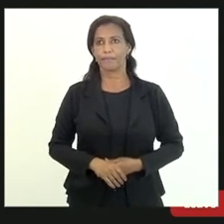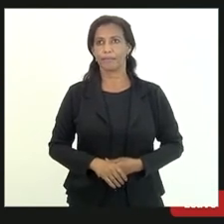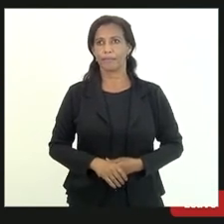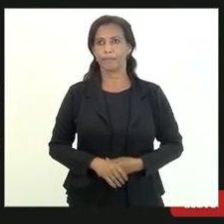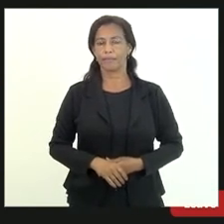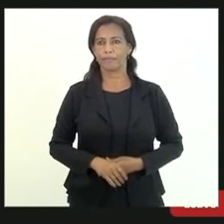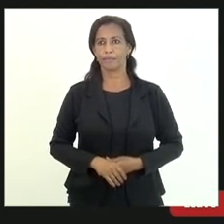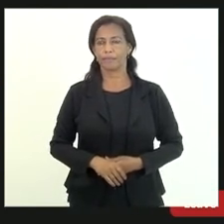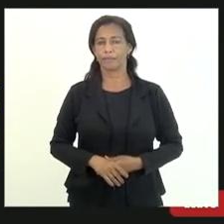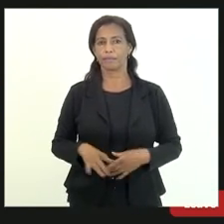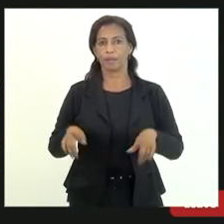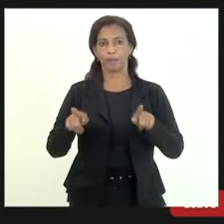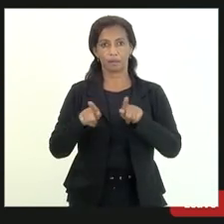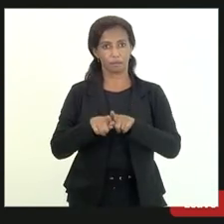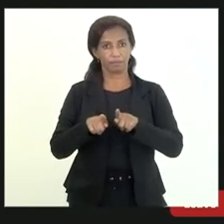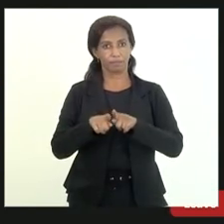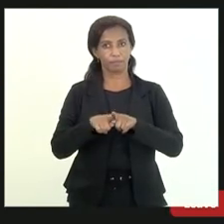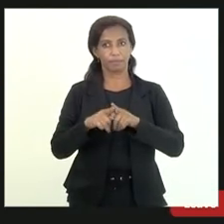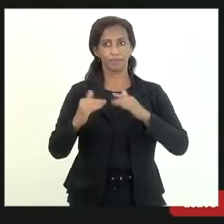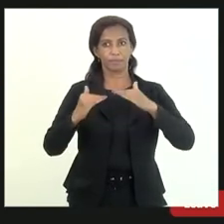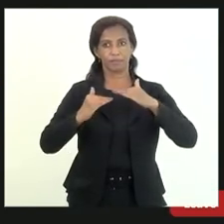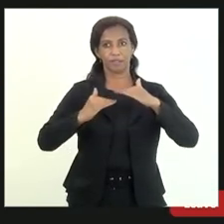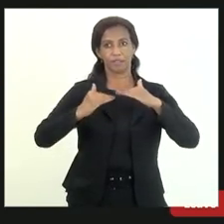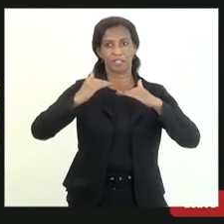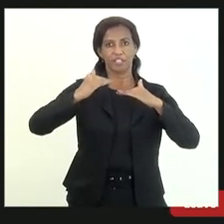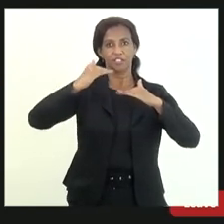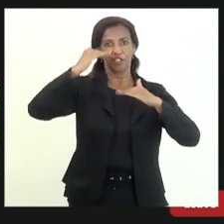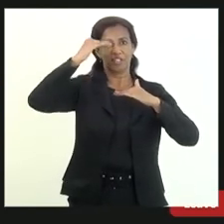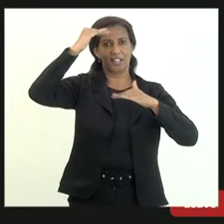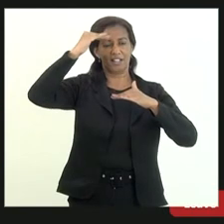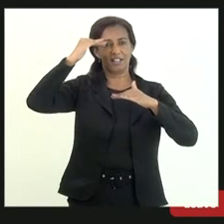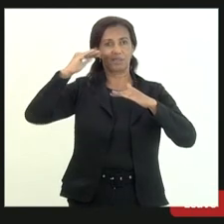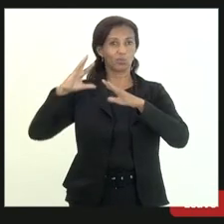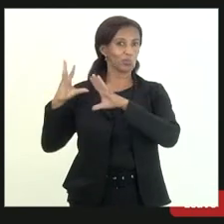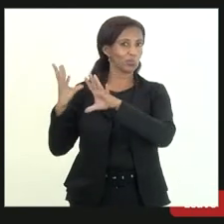aqui a gente faz a escala da recuperação total